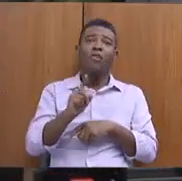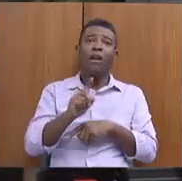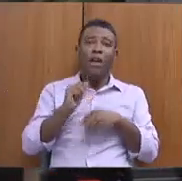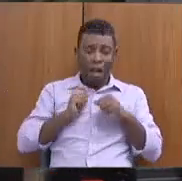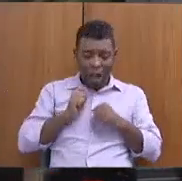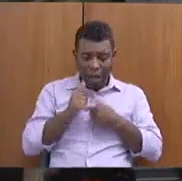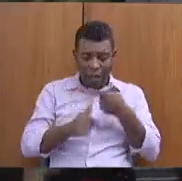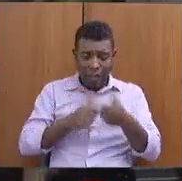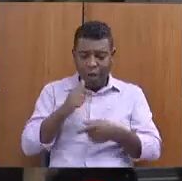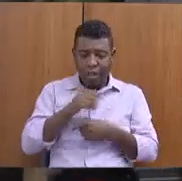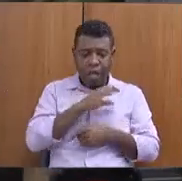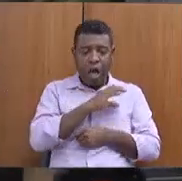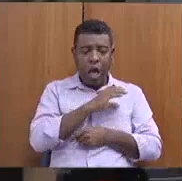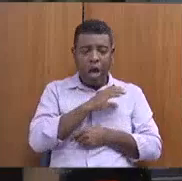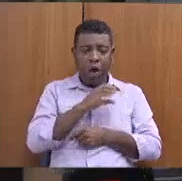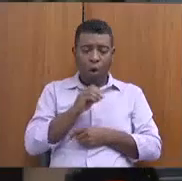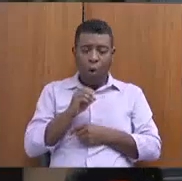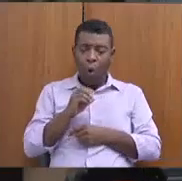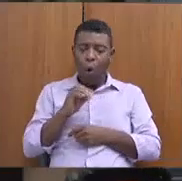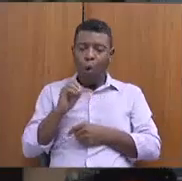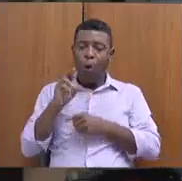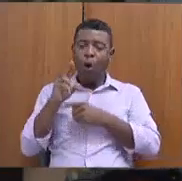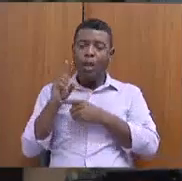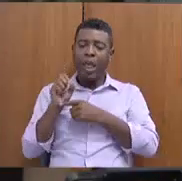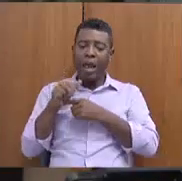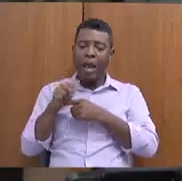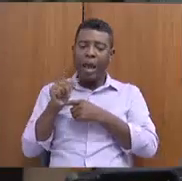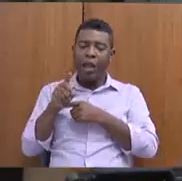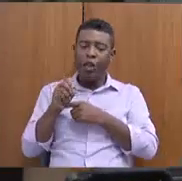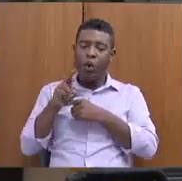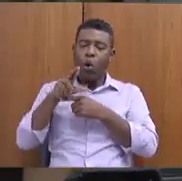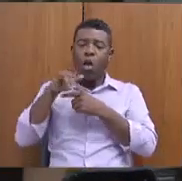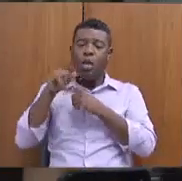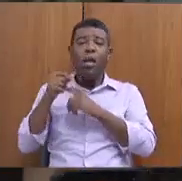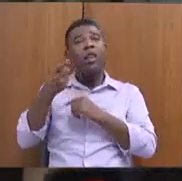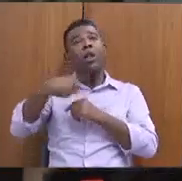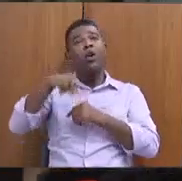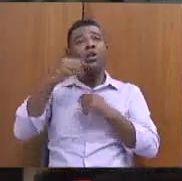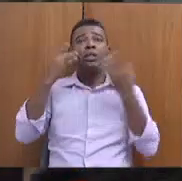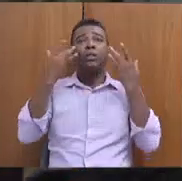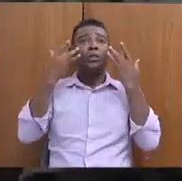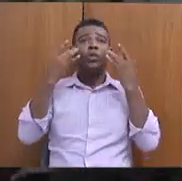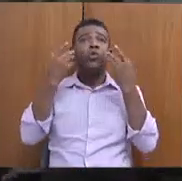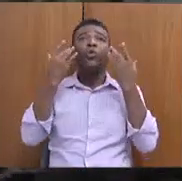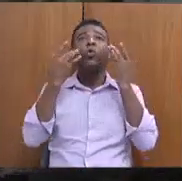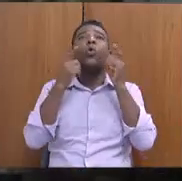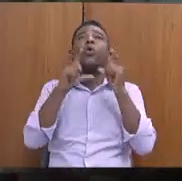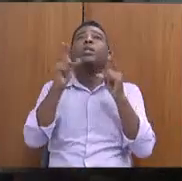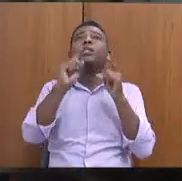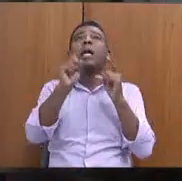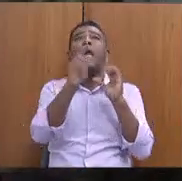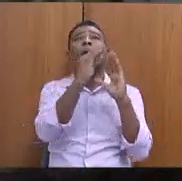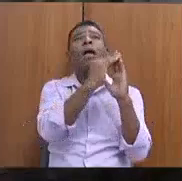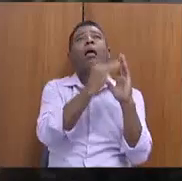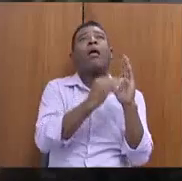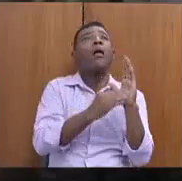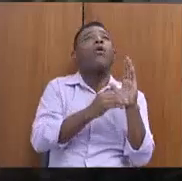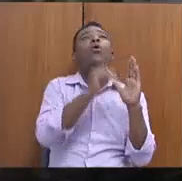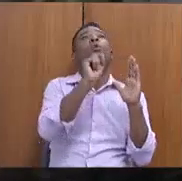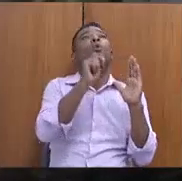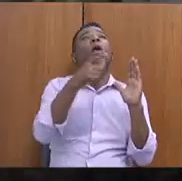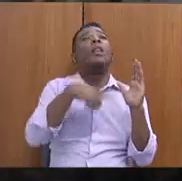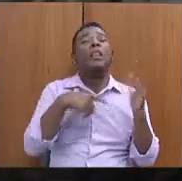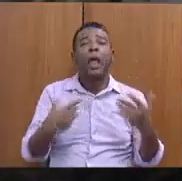a gente não consegue palpar o que a Coordenadoria hoje tem feito. Segundo dados da Organização também Terra de